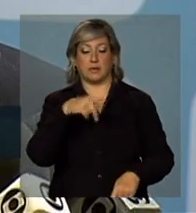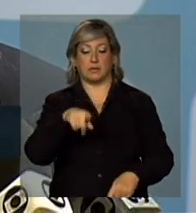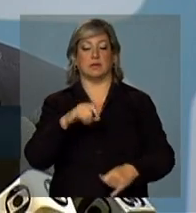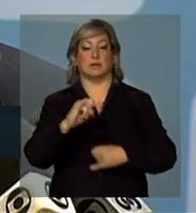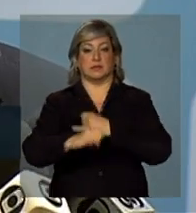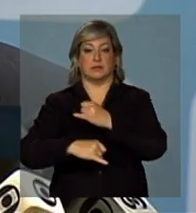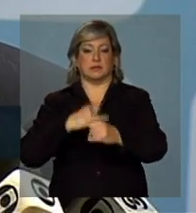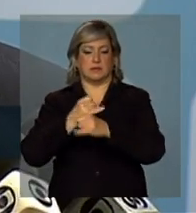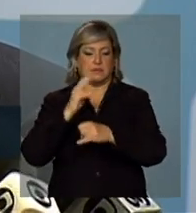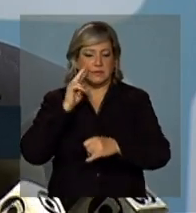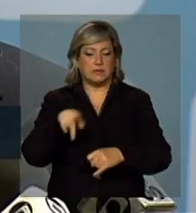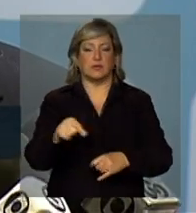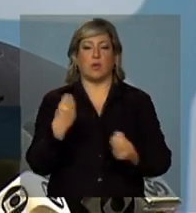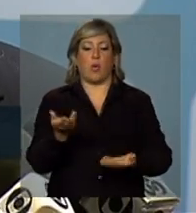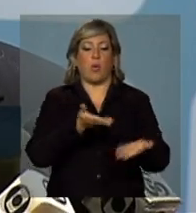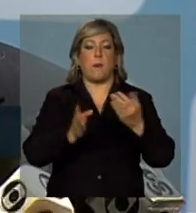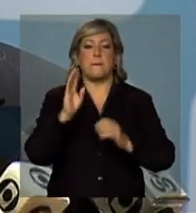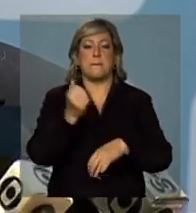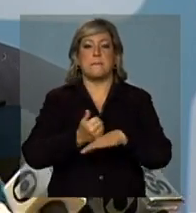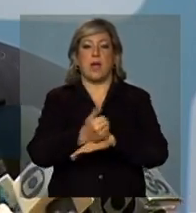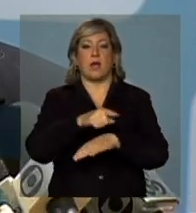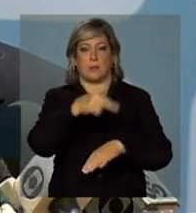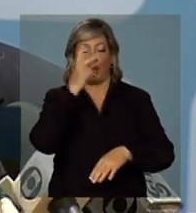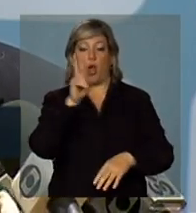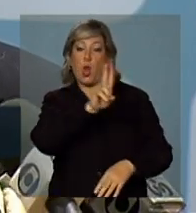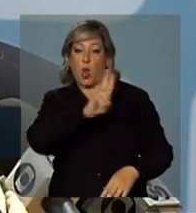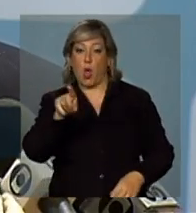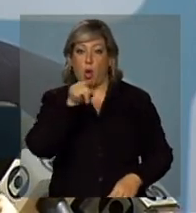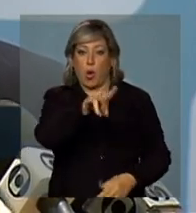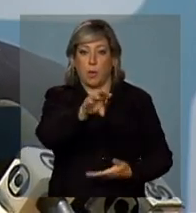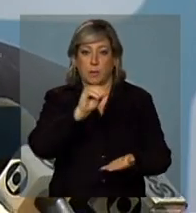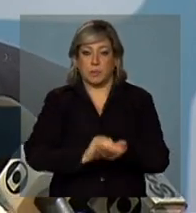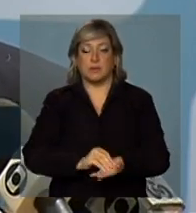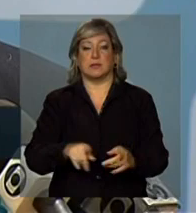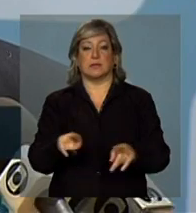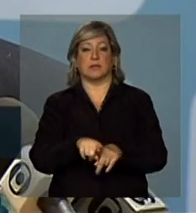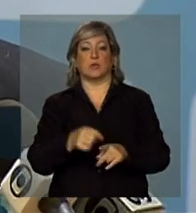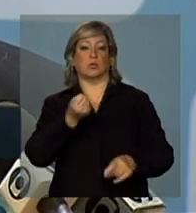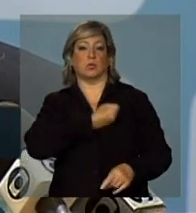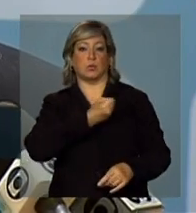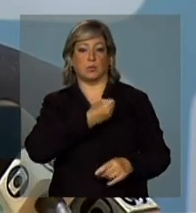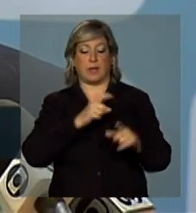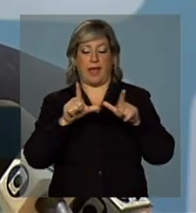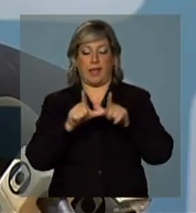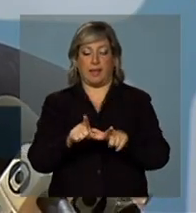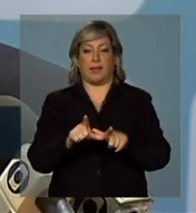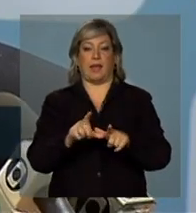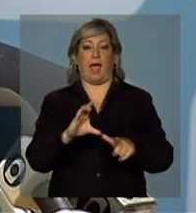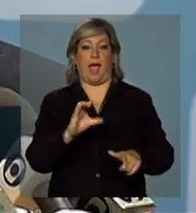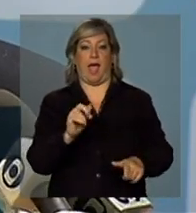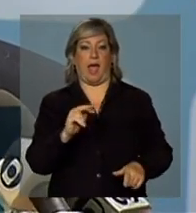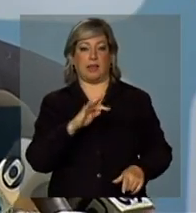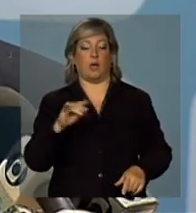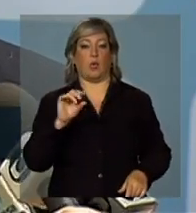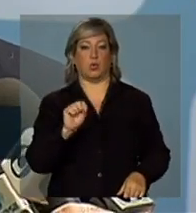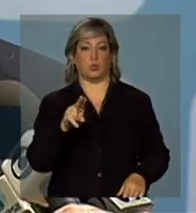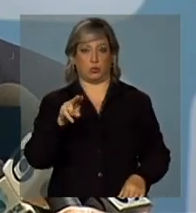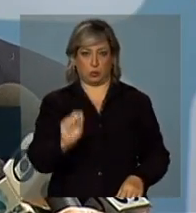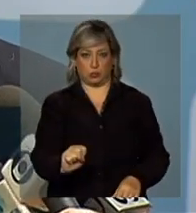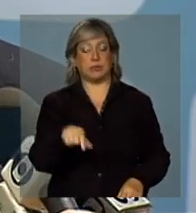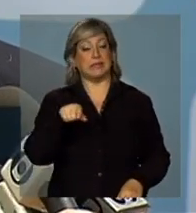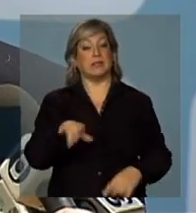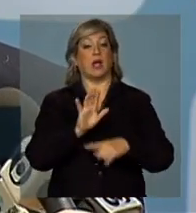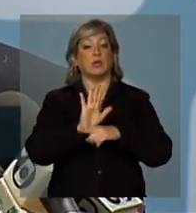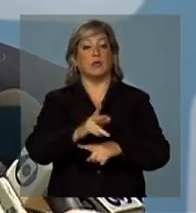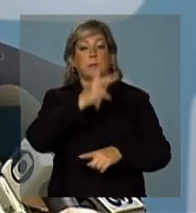e com isso cuidar melhor dessa pessoa, com o nome dela, com o número do cartão SUS. Isso permite também para que a pessoa tenha acesso a